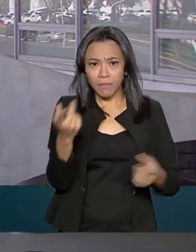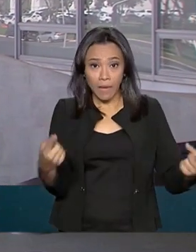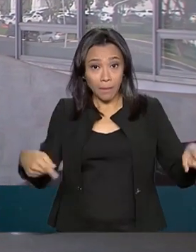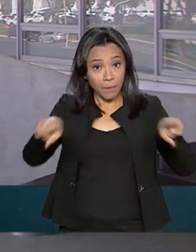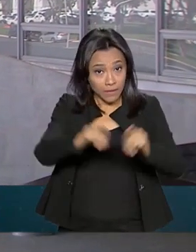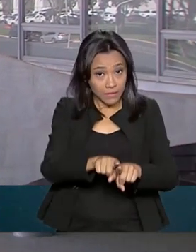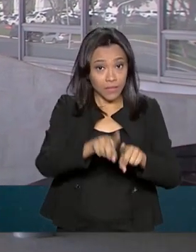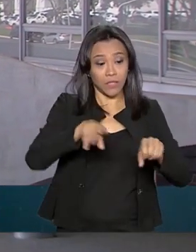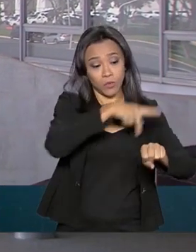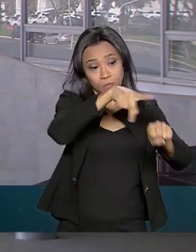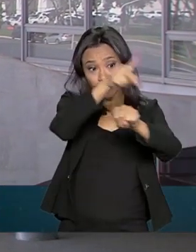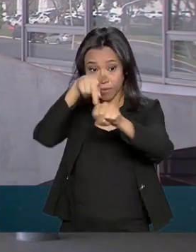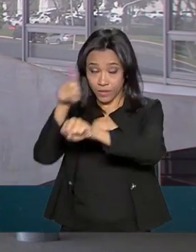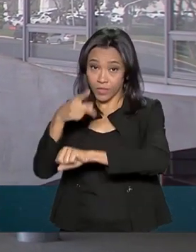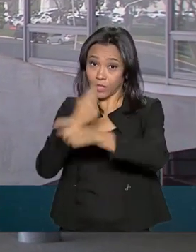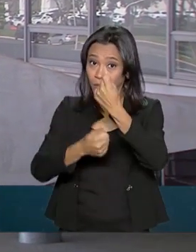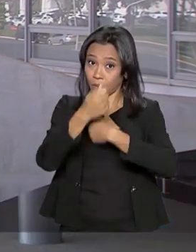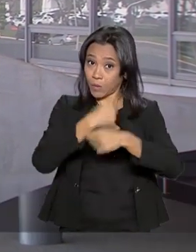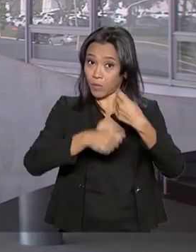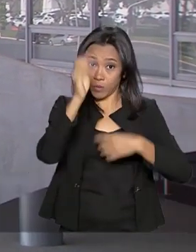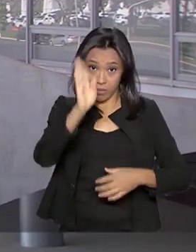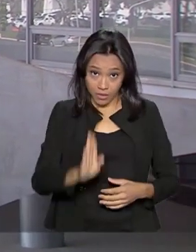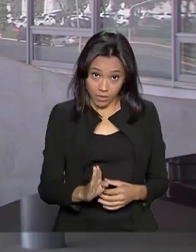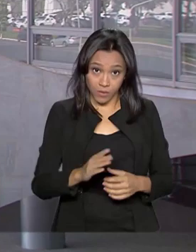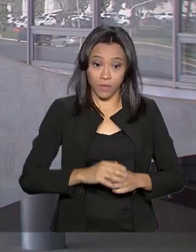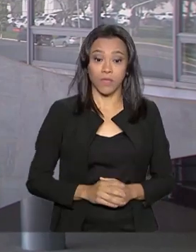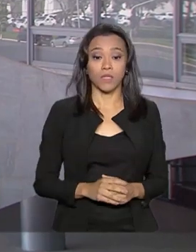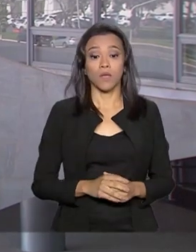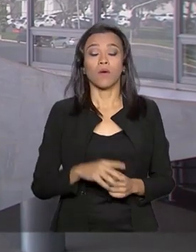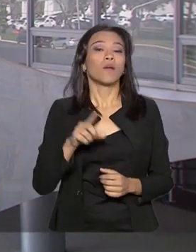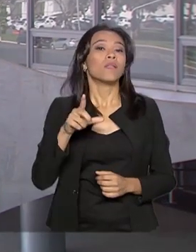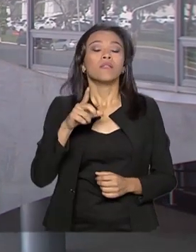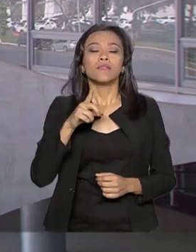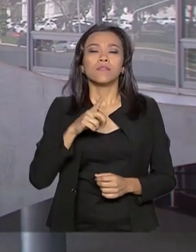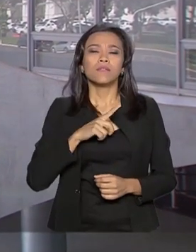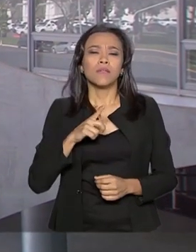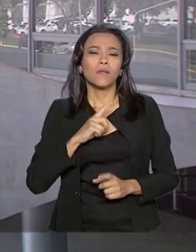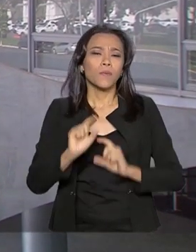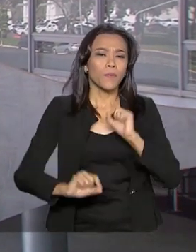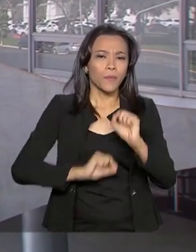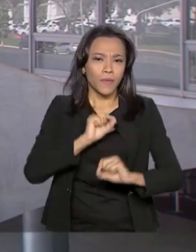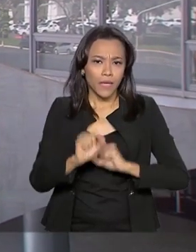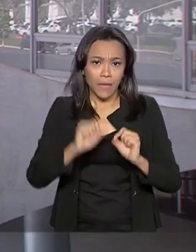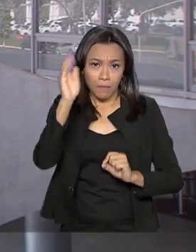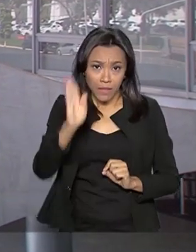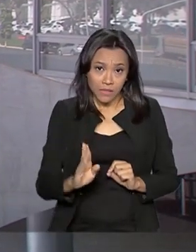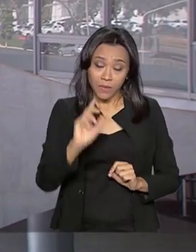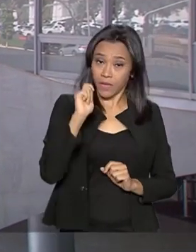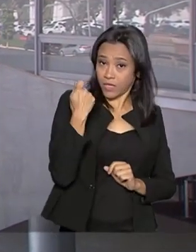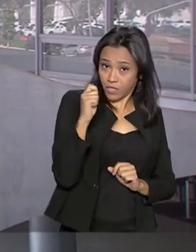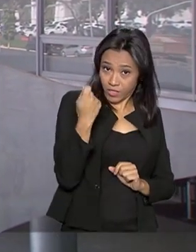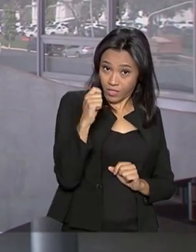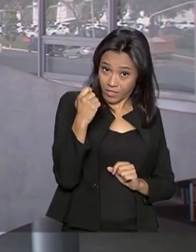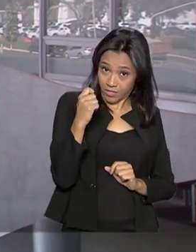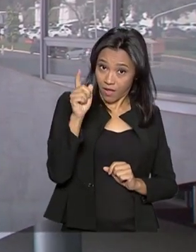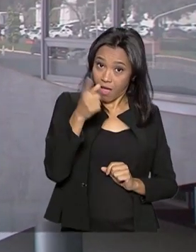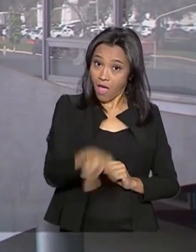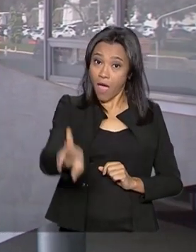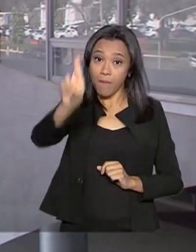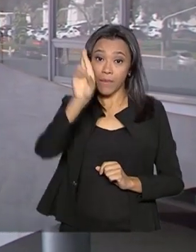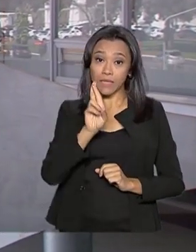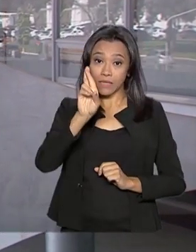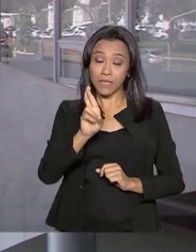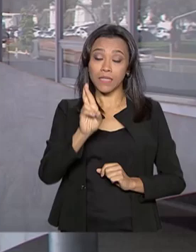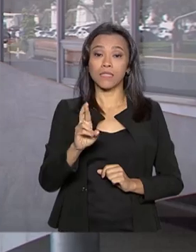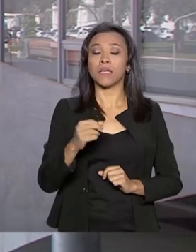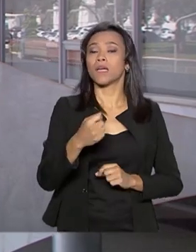políticos e econômicos do Brasil. Somada às capacidades, Brasil e Argentina representam cerca